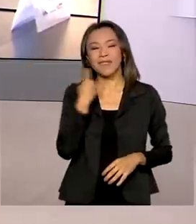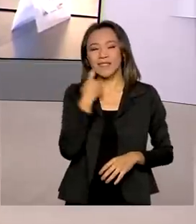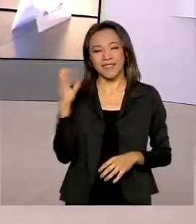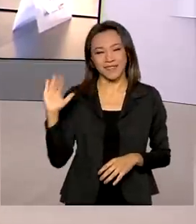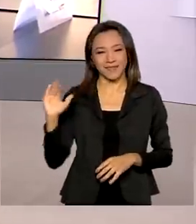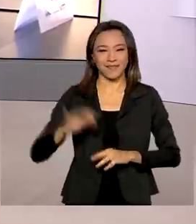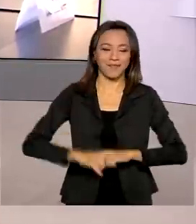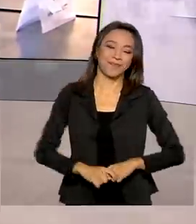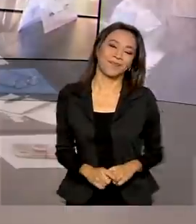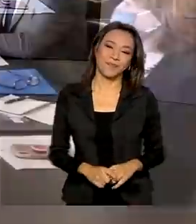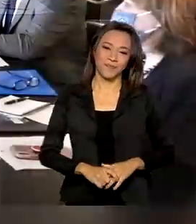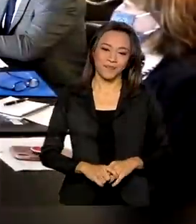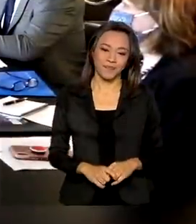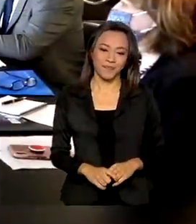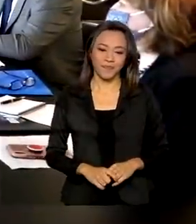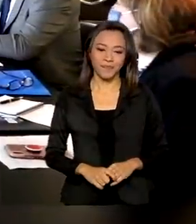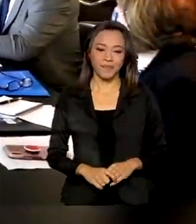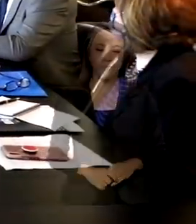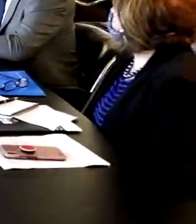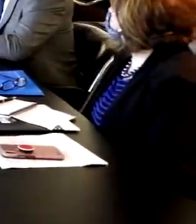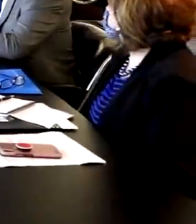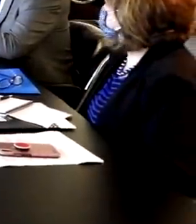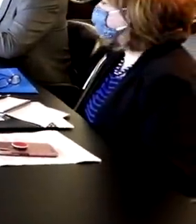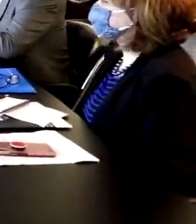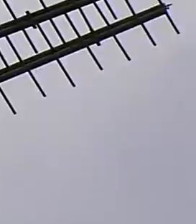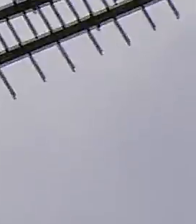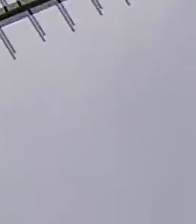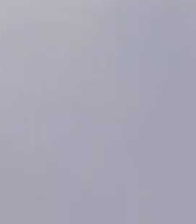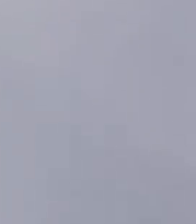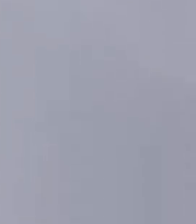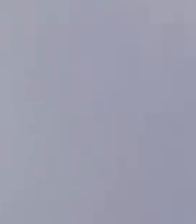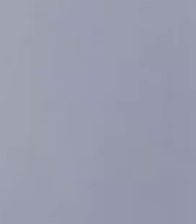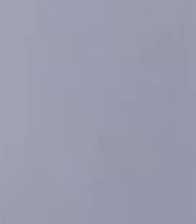você. Tchau, tchau.